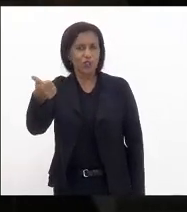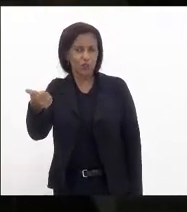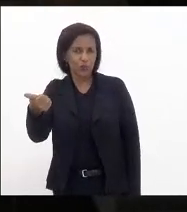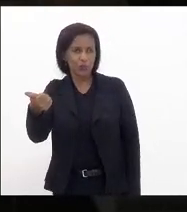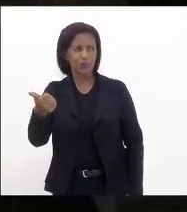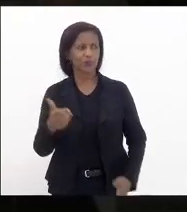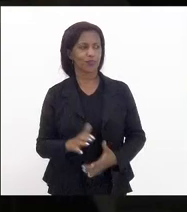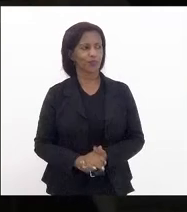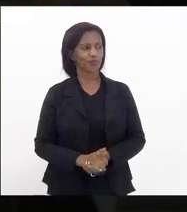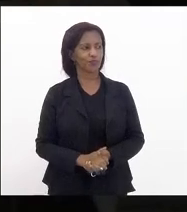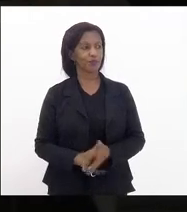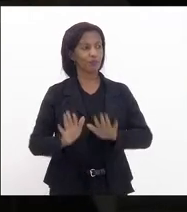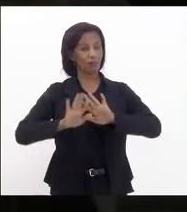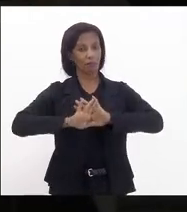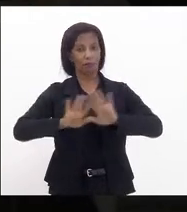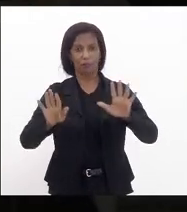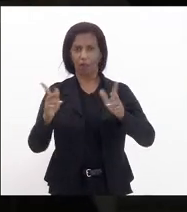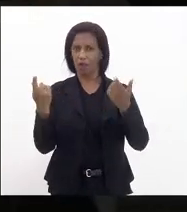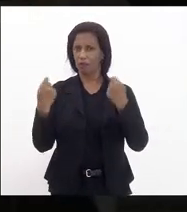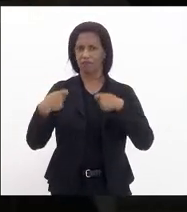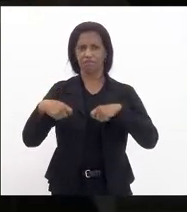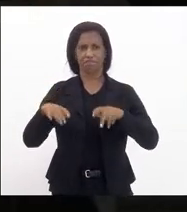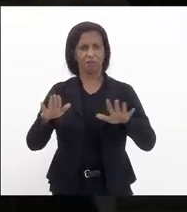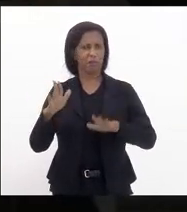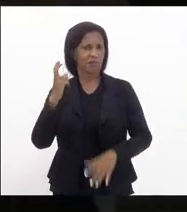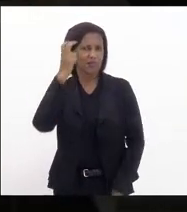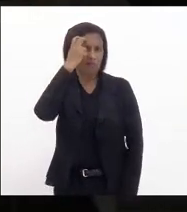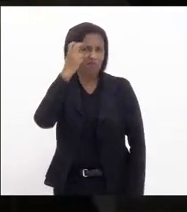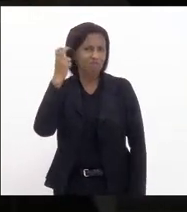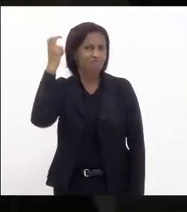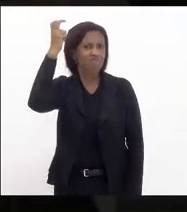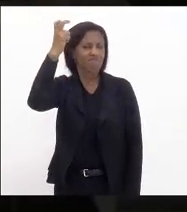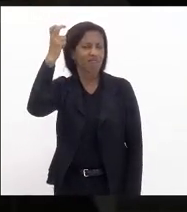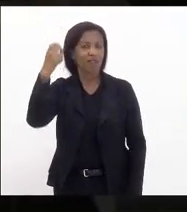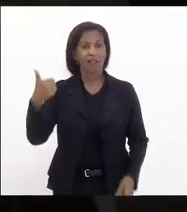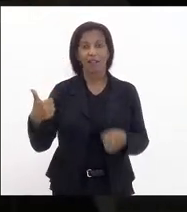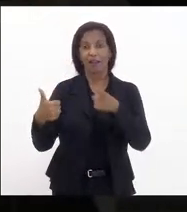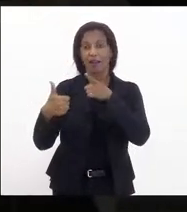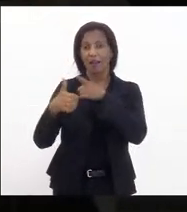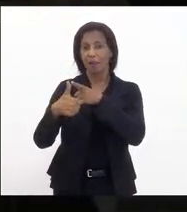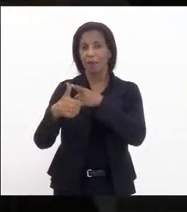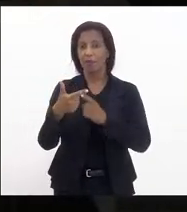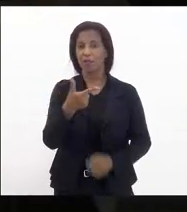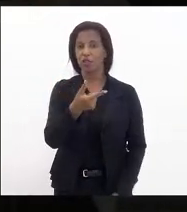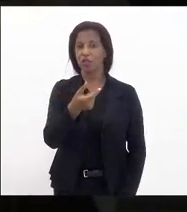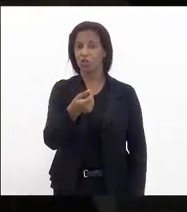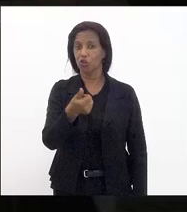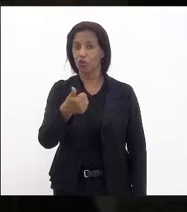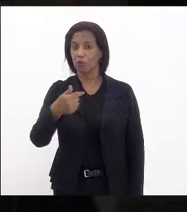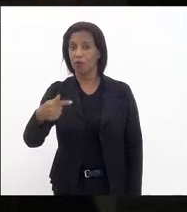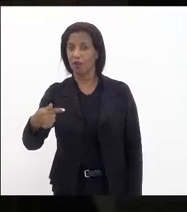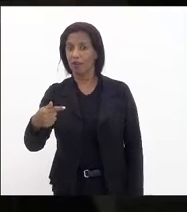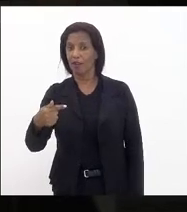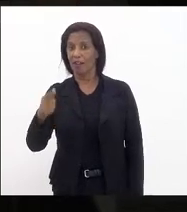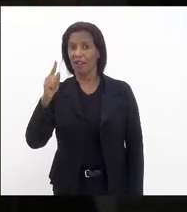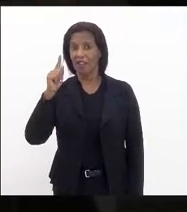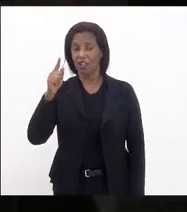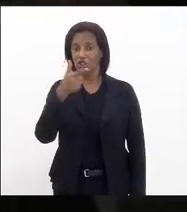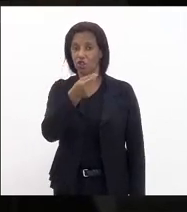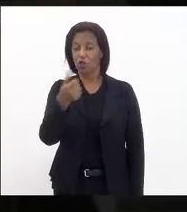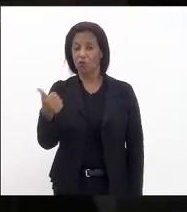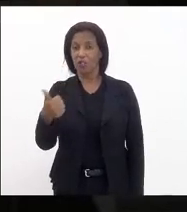não precisa ser sábio a primeira de 17 é 159